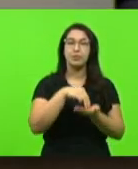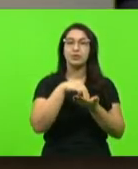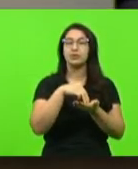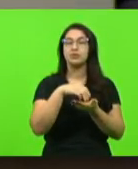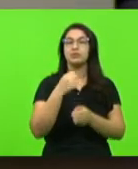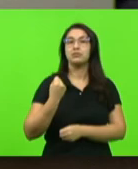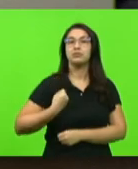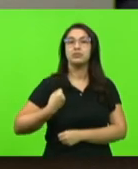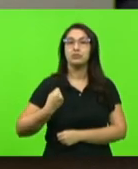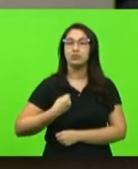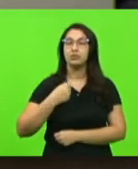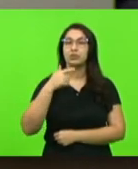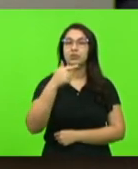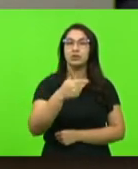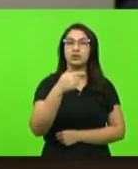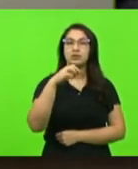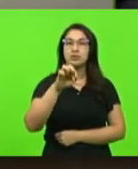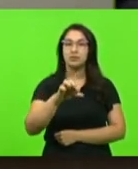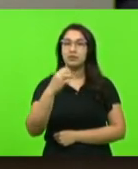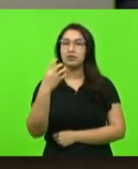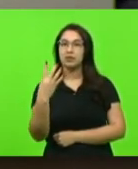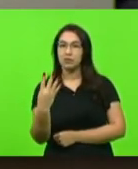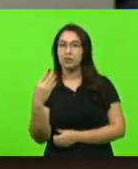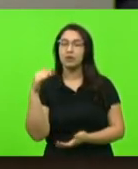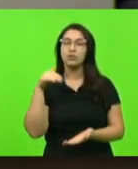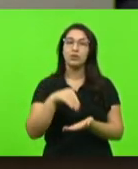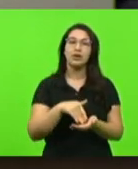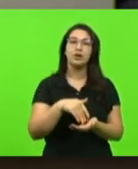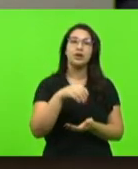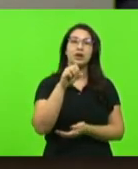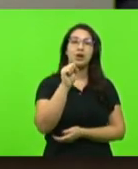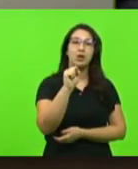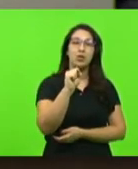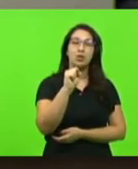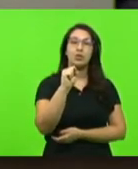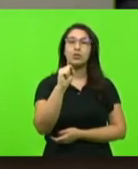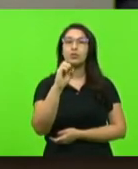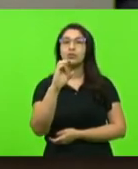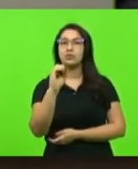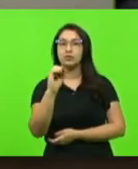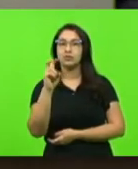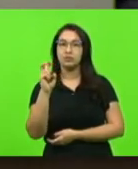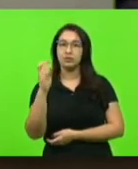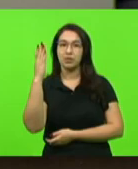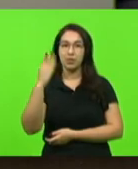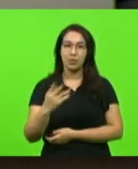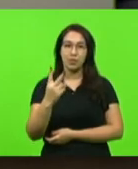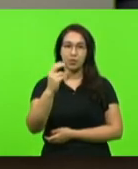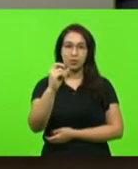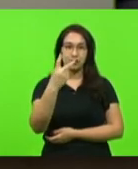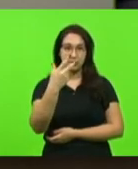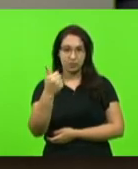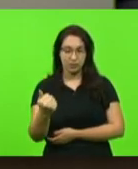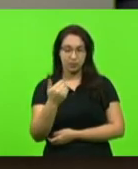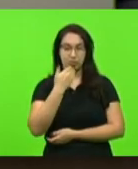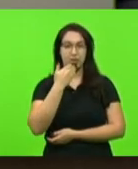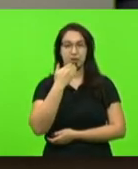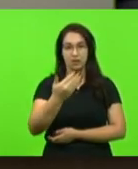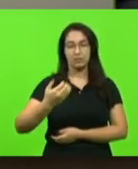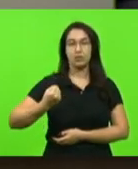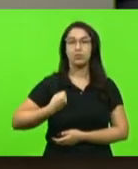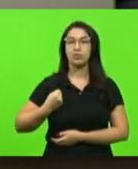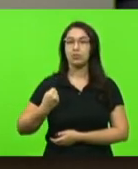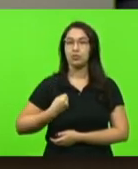794 a 805, barra 2021 e os requerimentos números